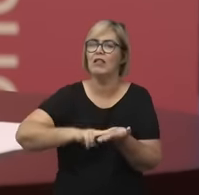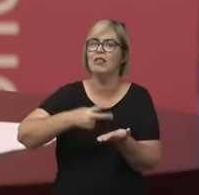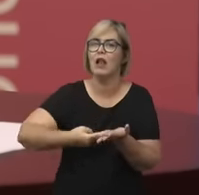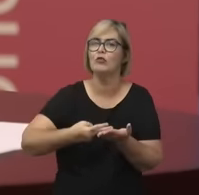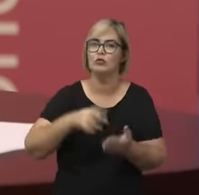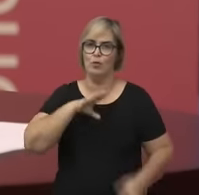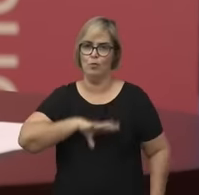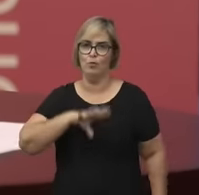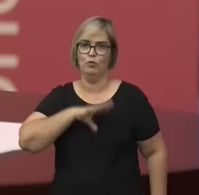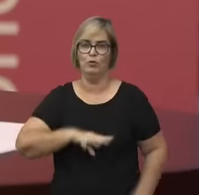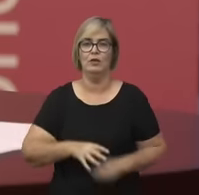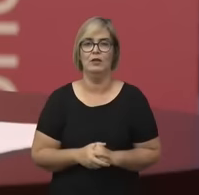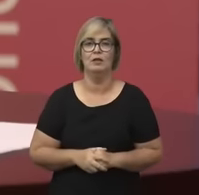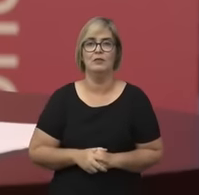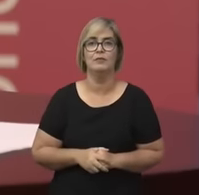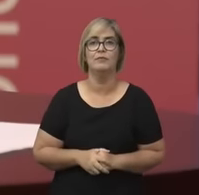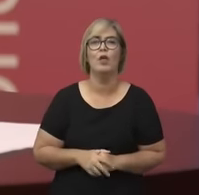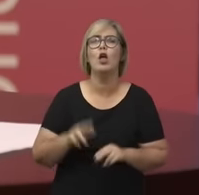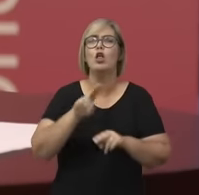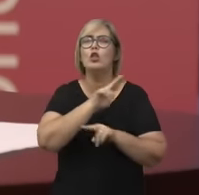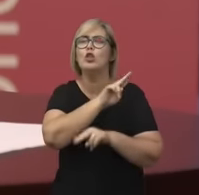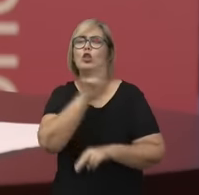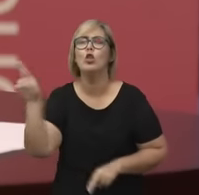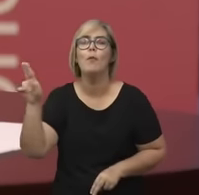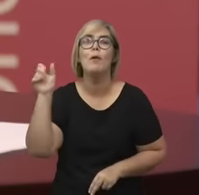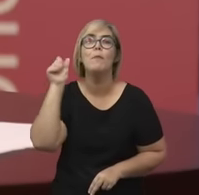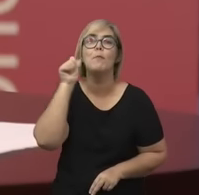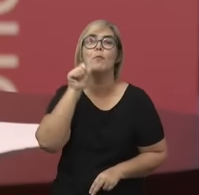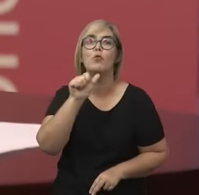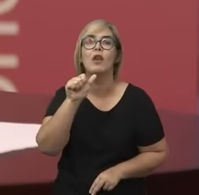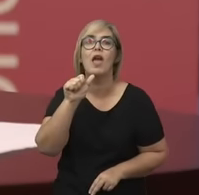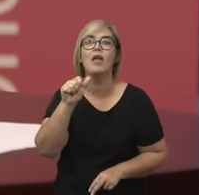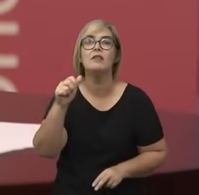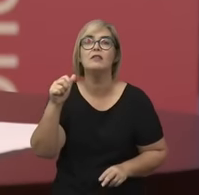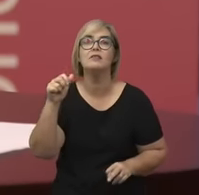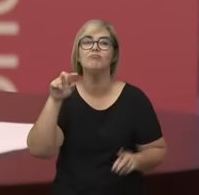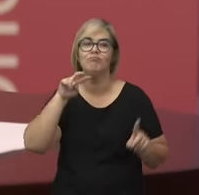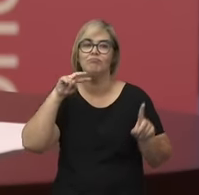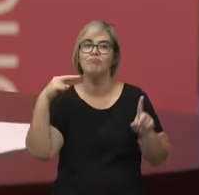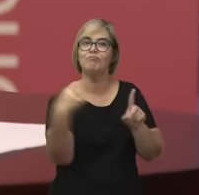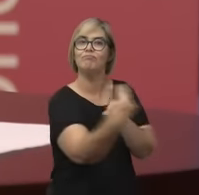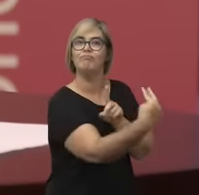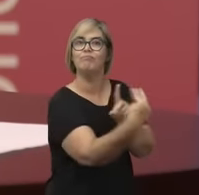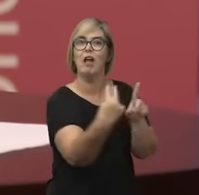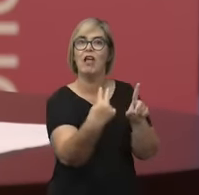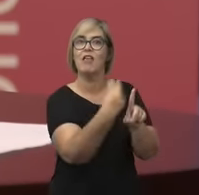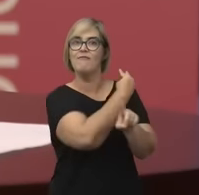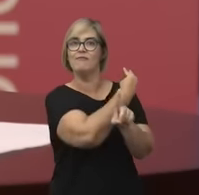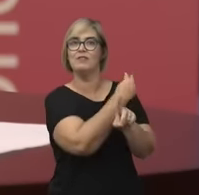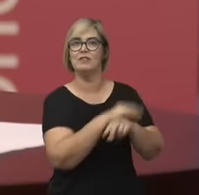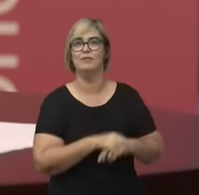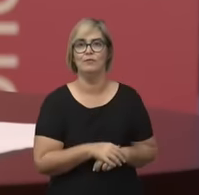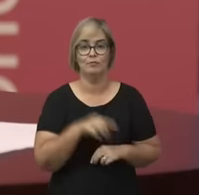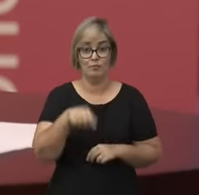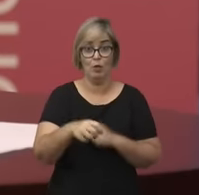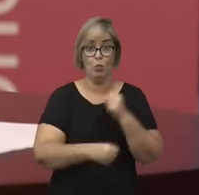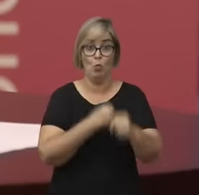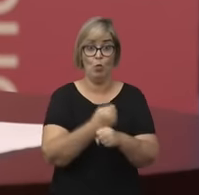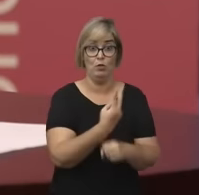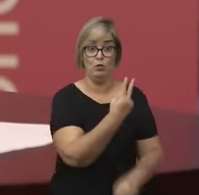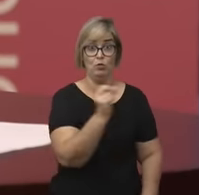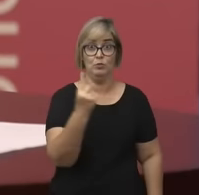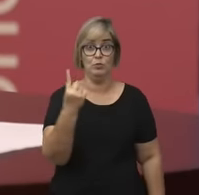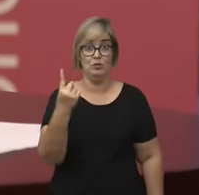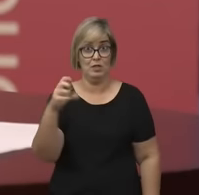expondo a lacuna de dados em um mundo feito para os homens. É um livro super recente de 2019 e o Kiko